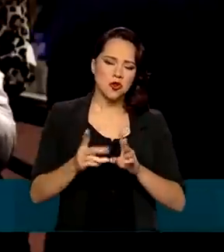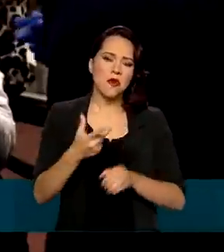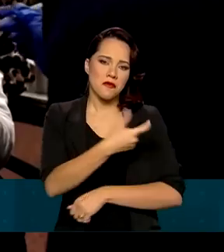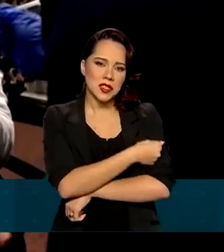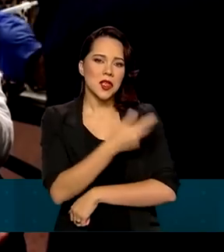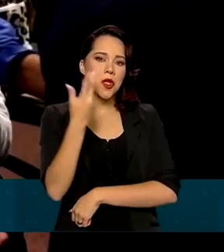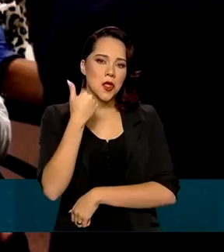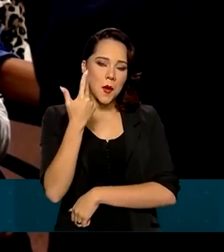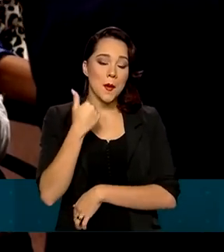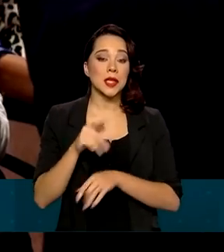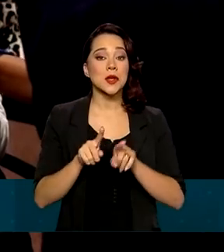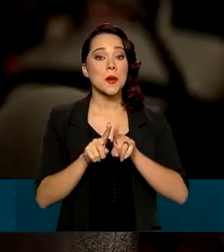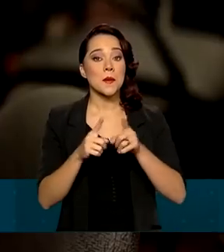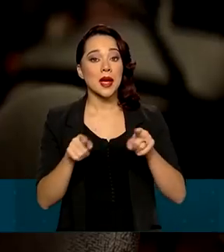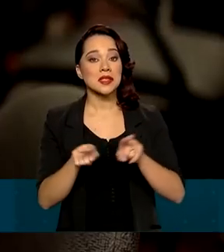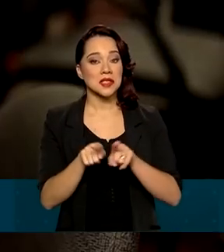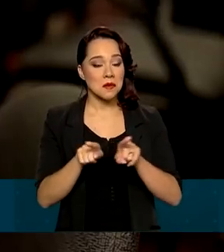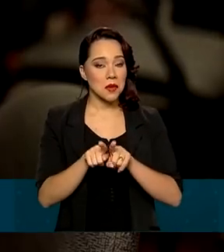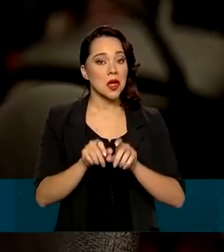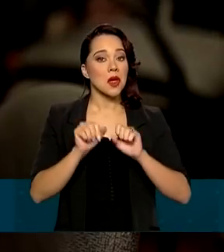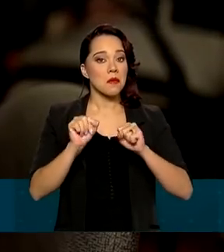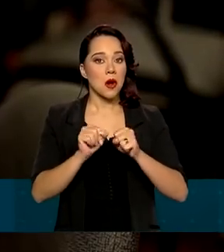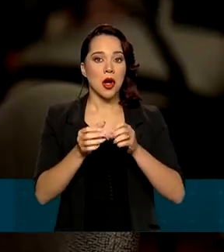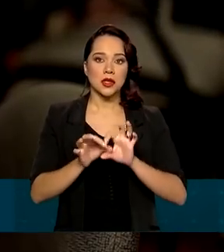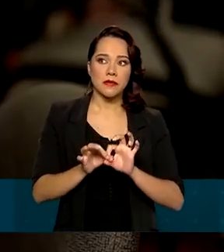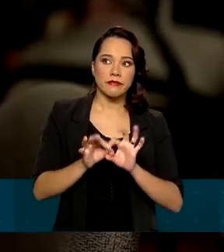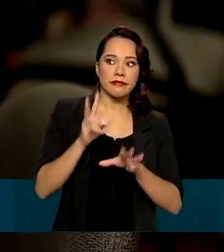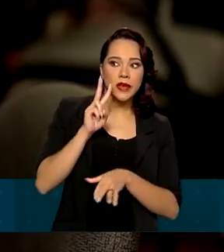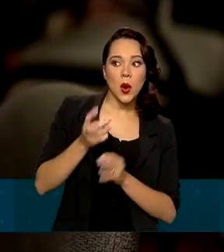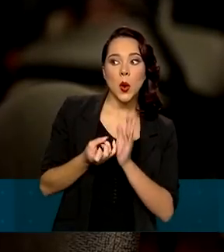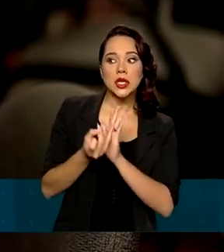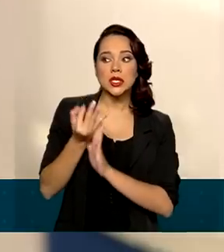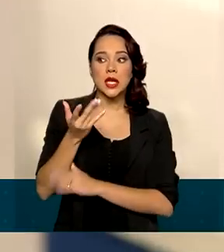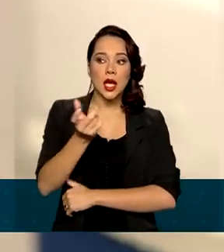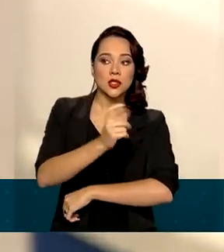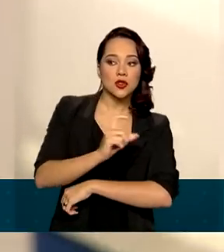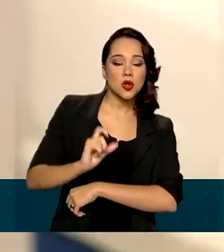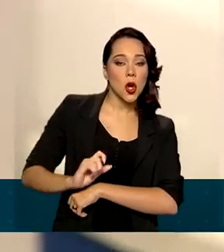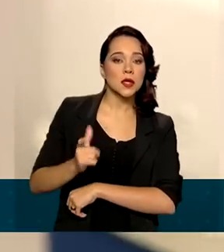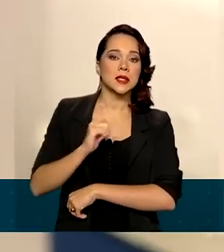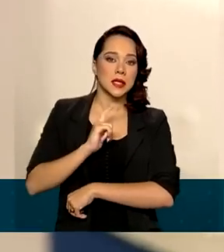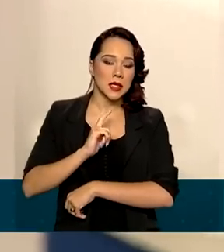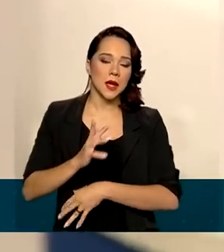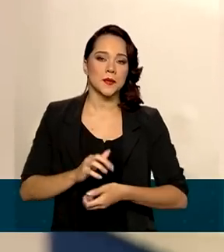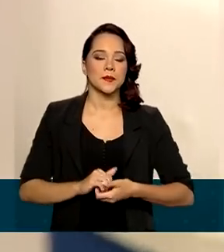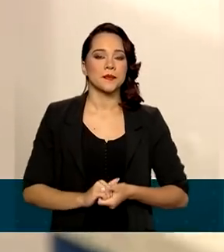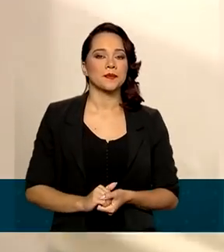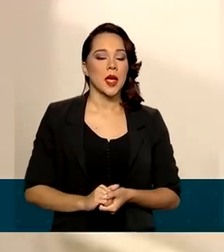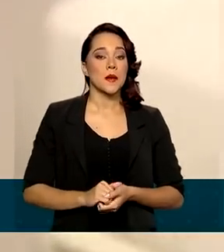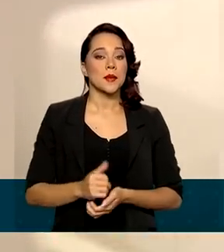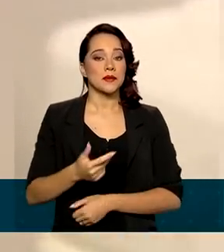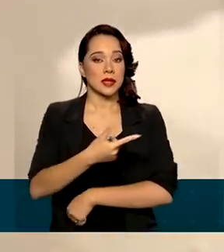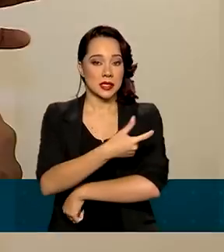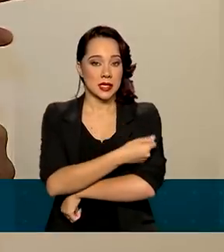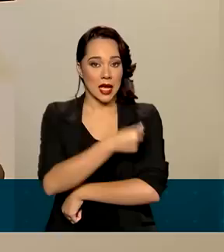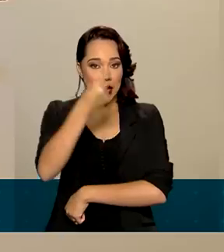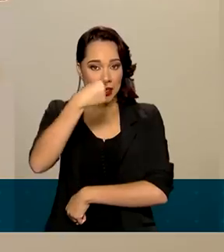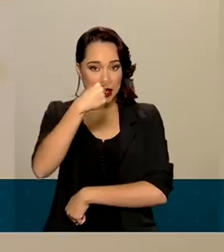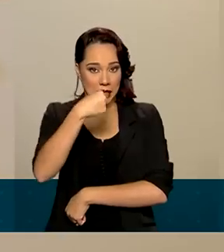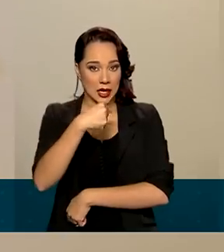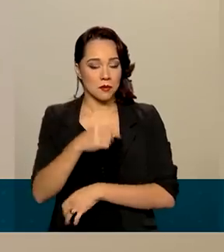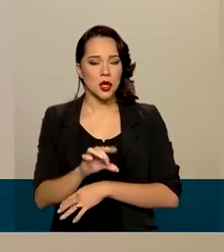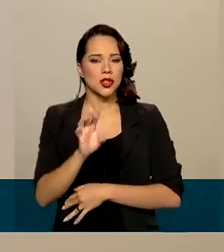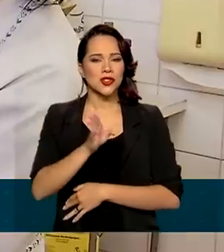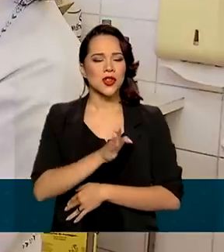vacinado, mas também fica sujeito à disponibilidade das doses. Para se imunizar contra a gripe e